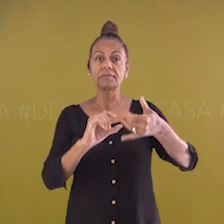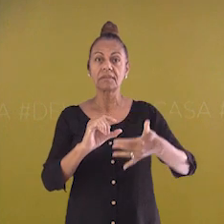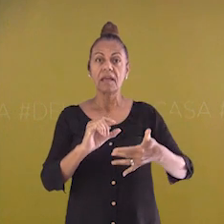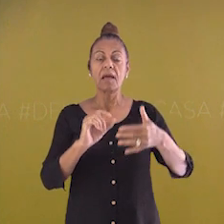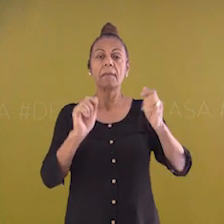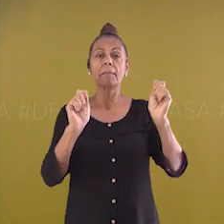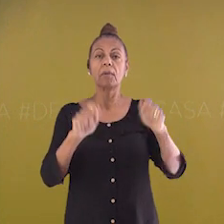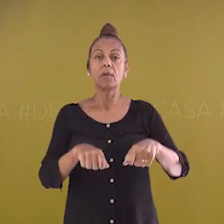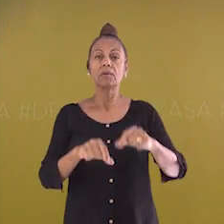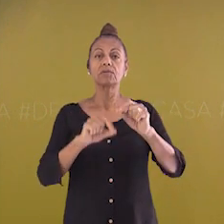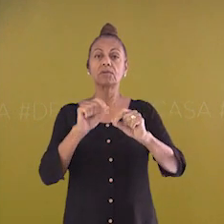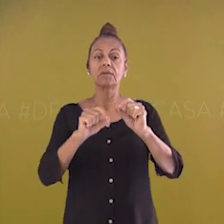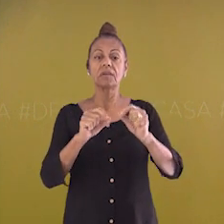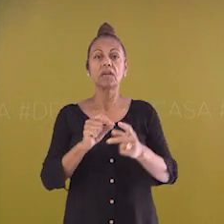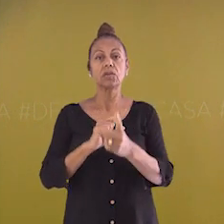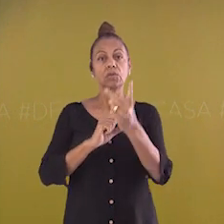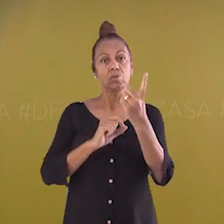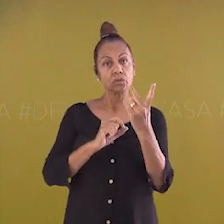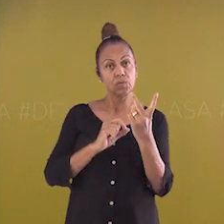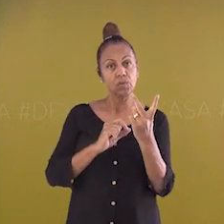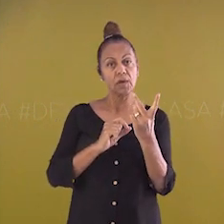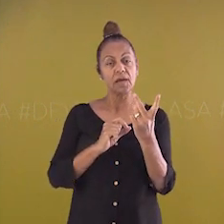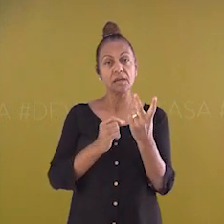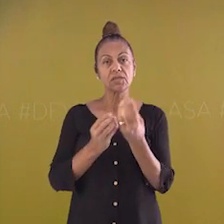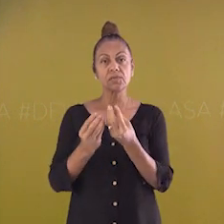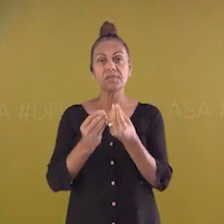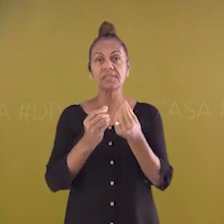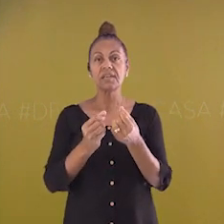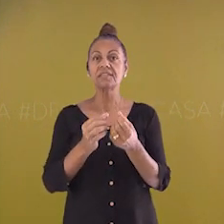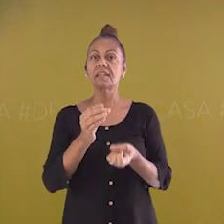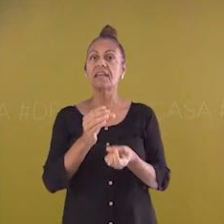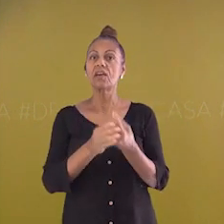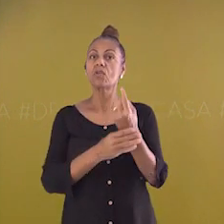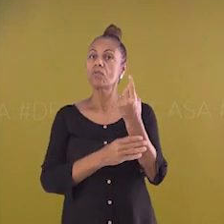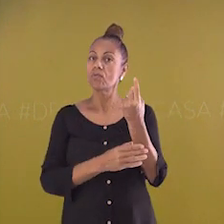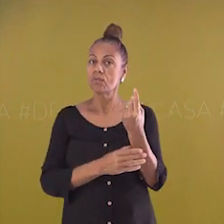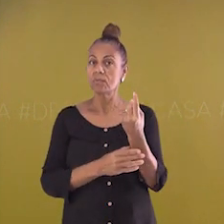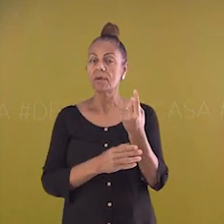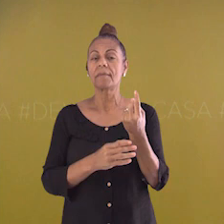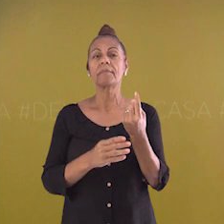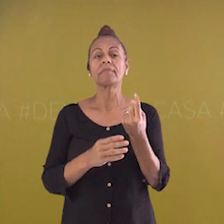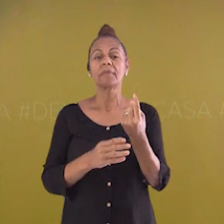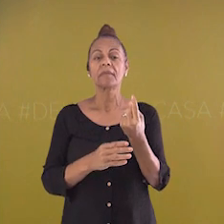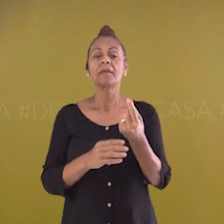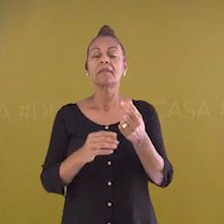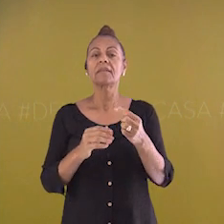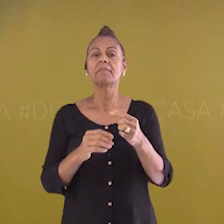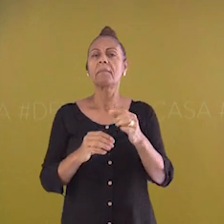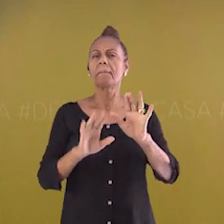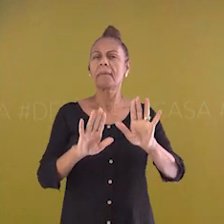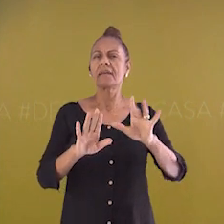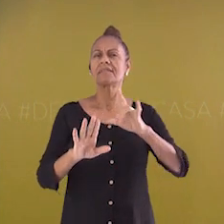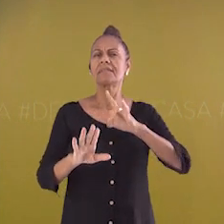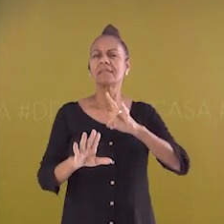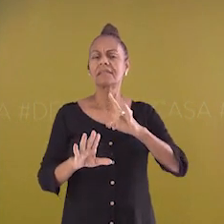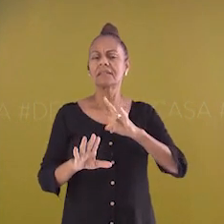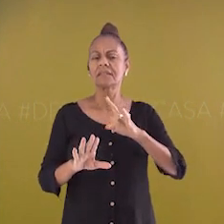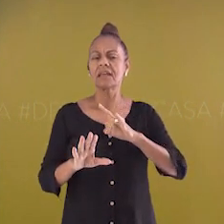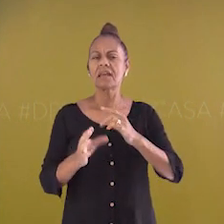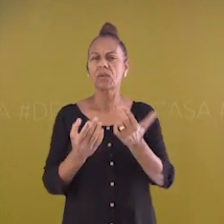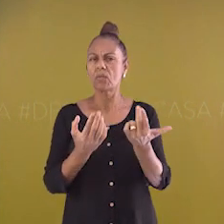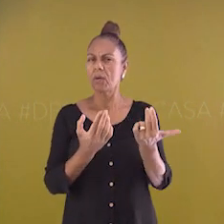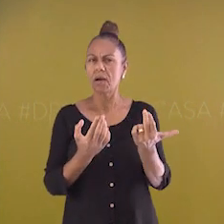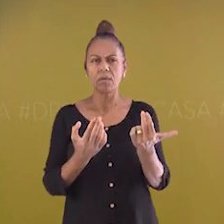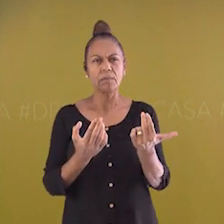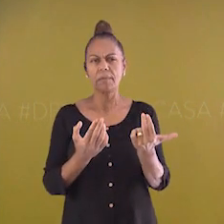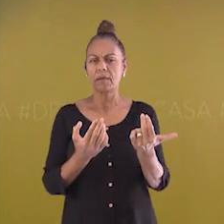apresentarem uma mesma propriedade específica, mas nunca terão todo o seu conjunto de propriedades iguais. Se